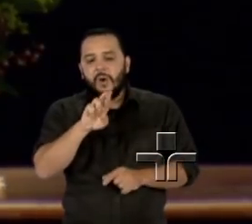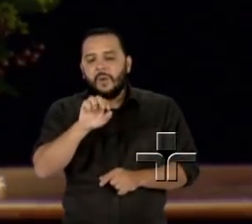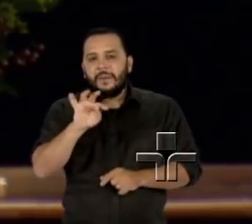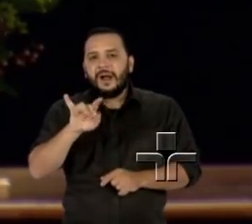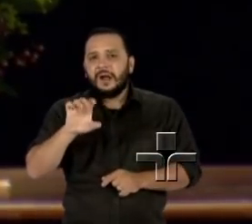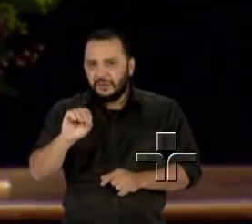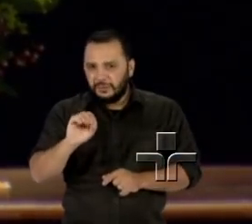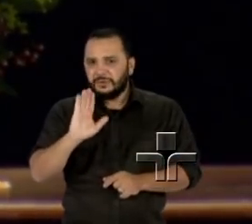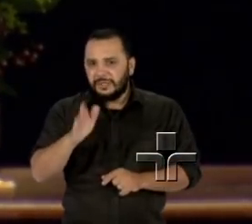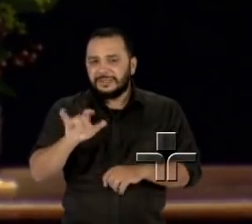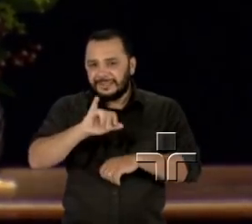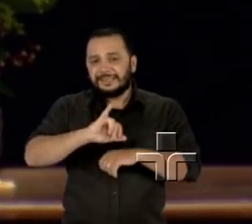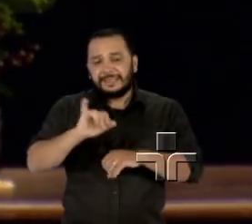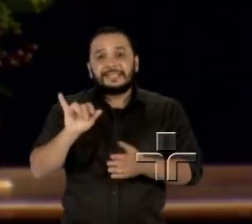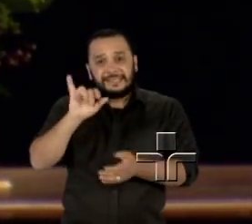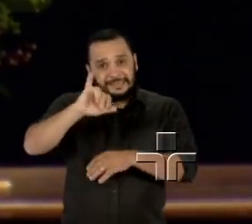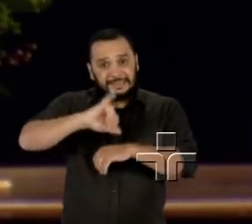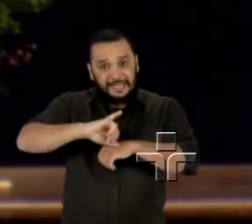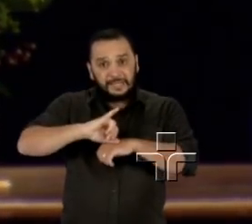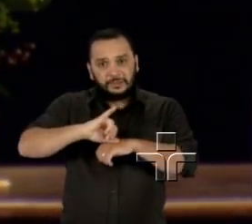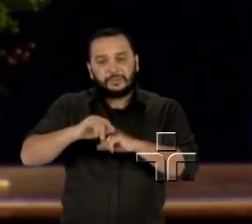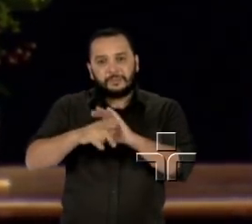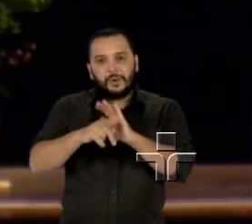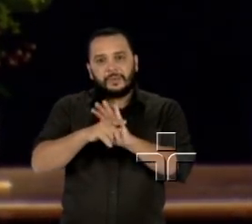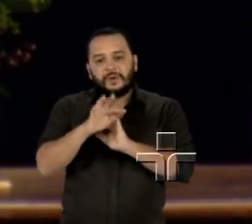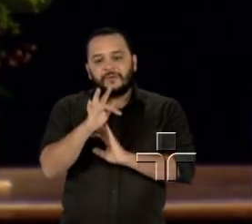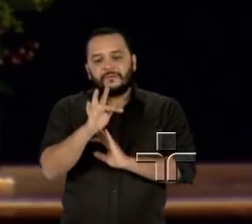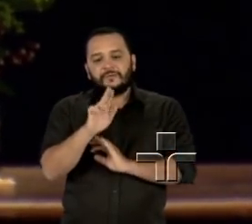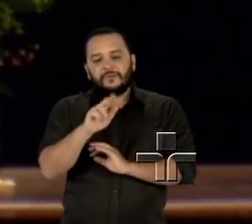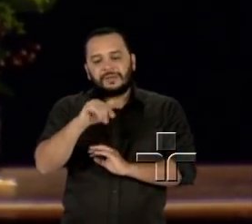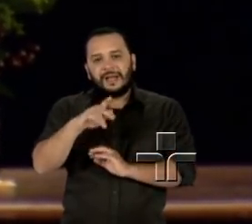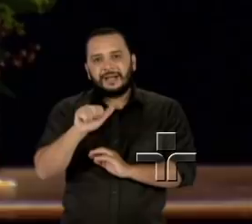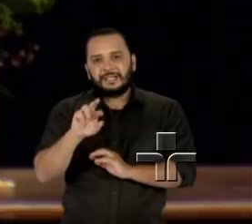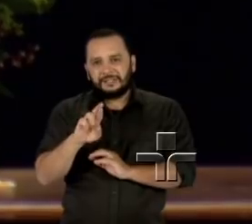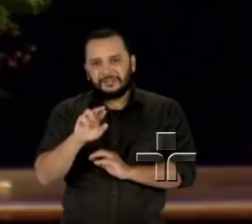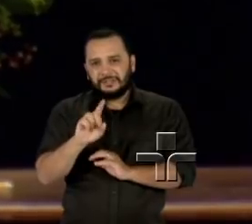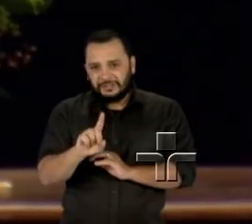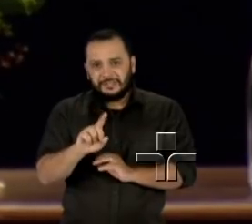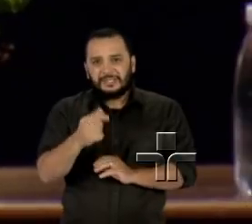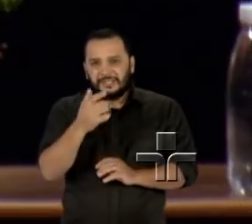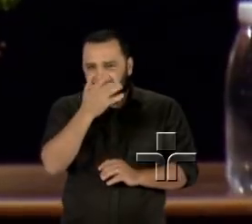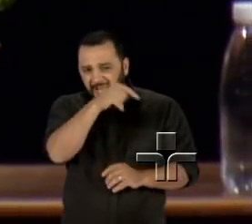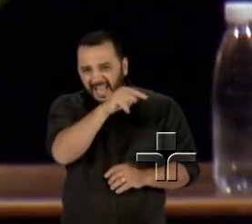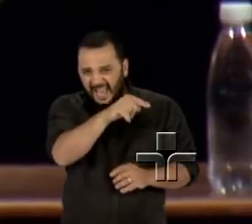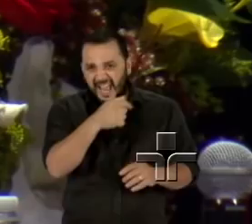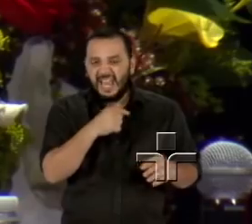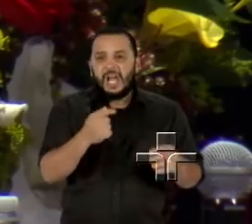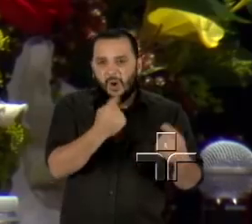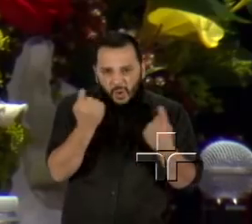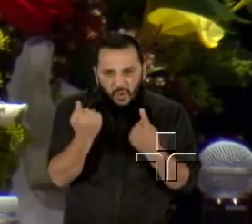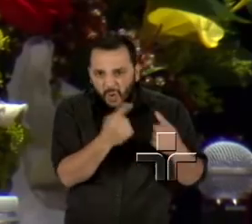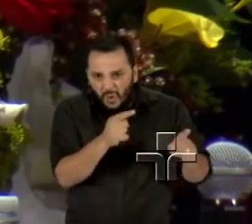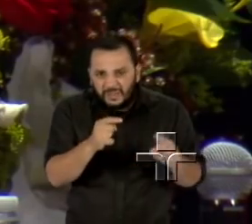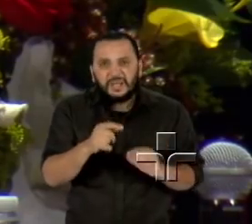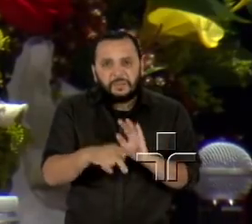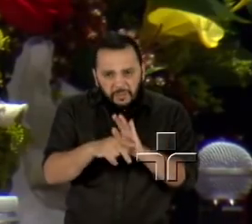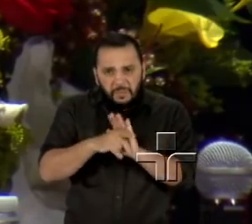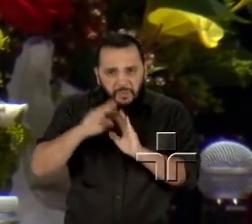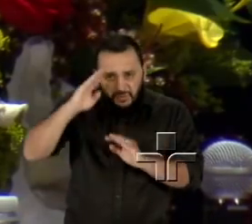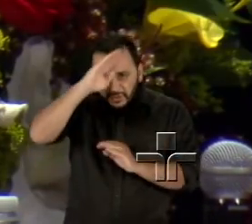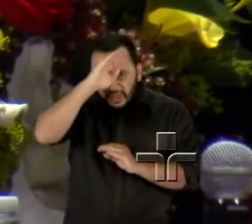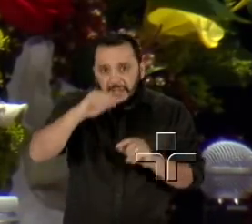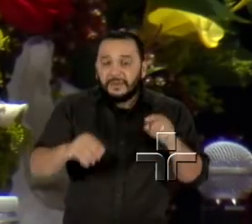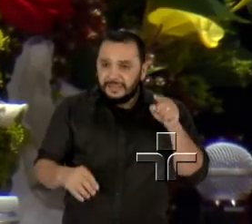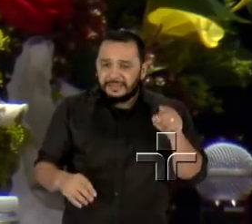Centro de Artes Cênicas da Funarte, no fim de setembro. Ele chamou a atriz de sórdida pelas críticas ao governo Bolsonaro. Durante o lançamento, ela não